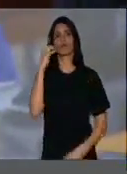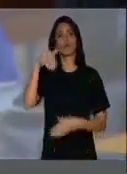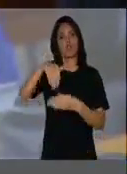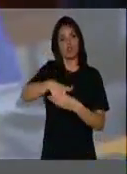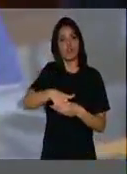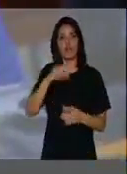essa urgência.